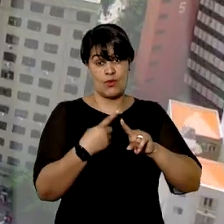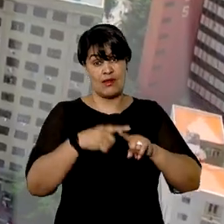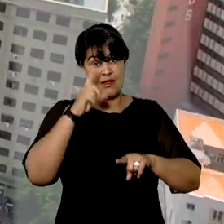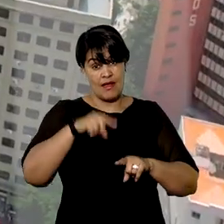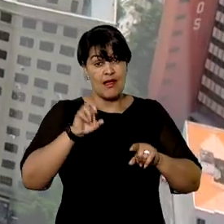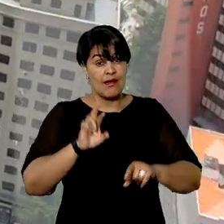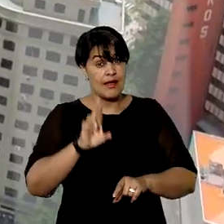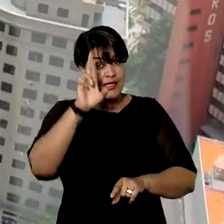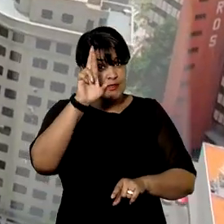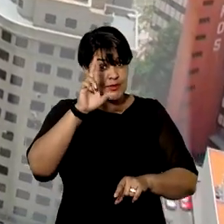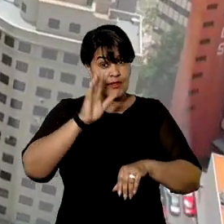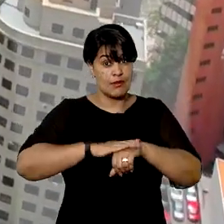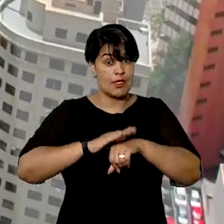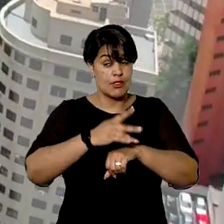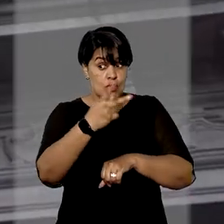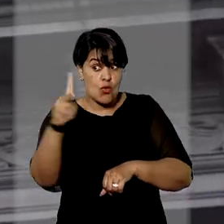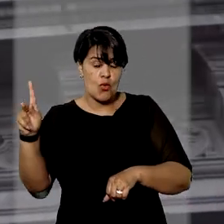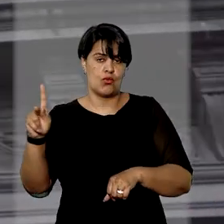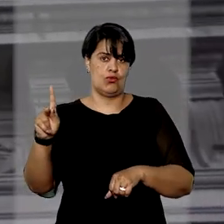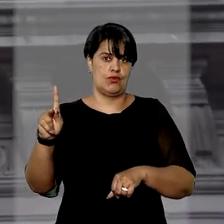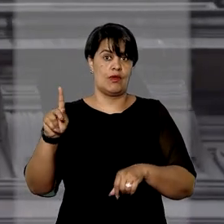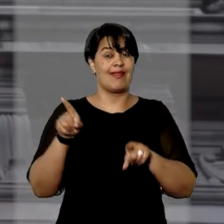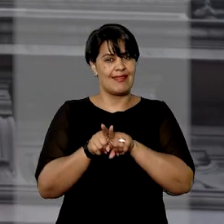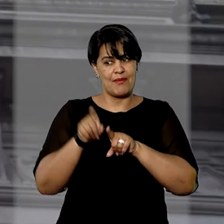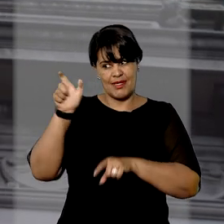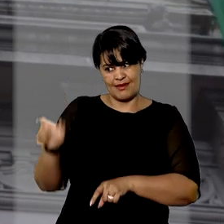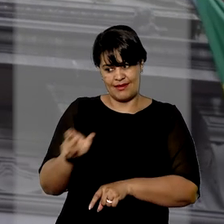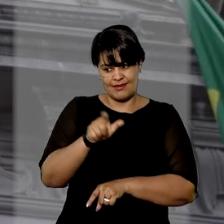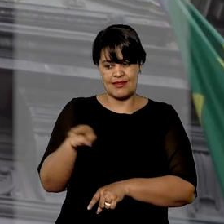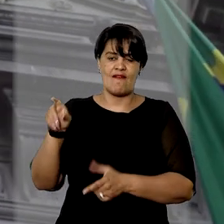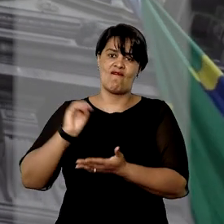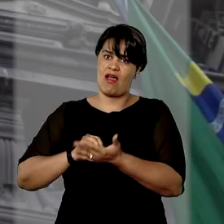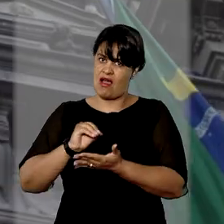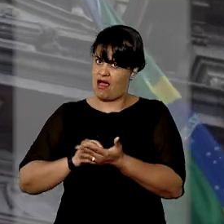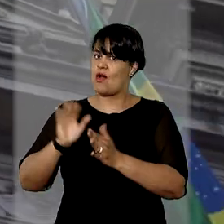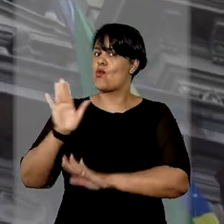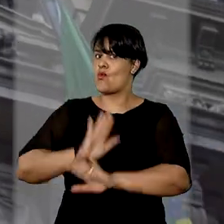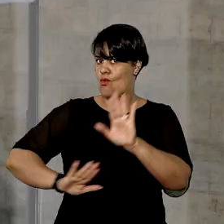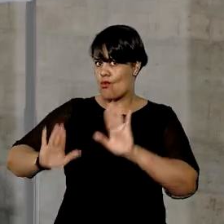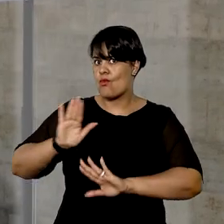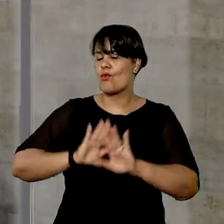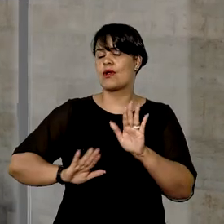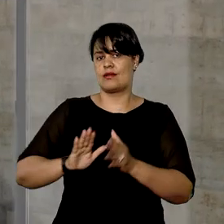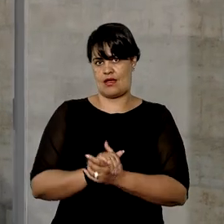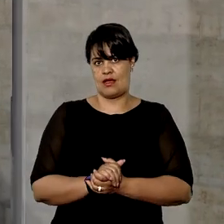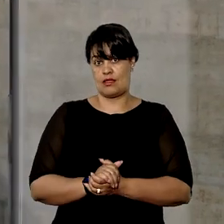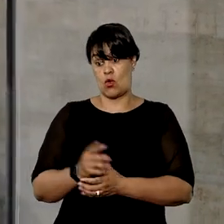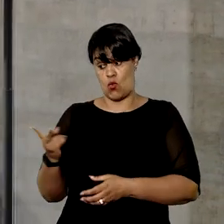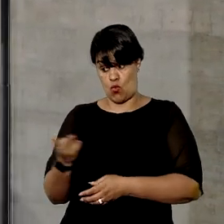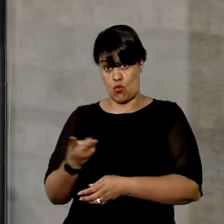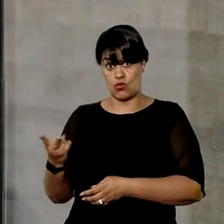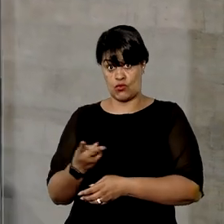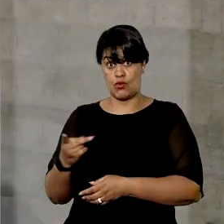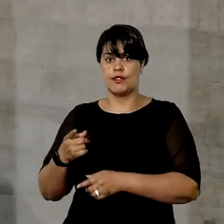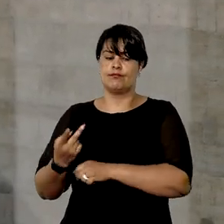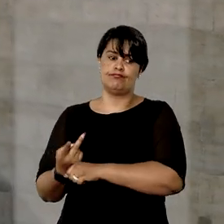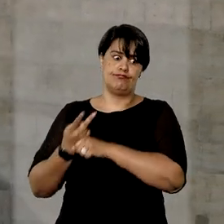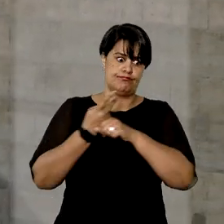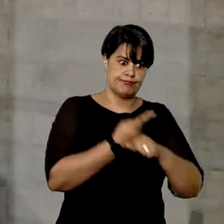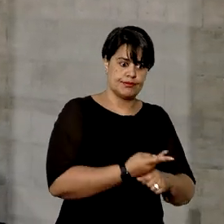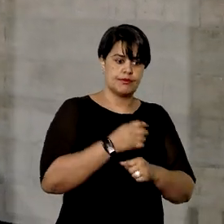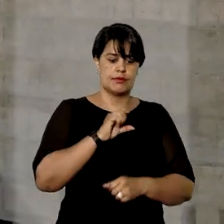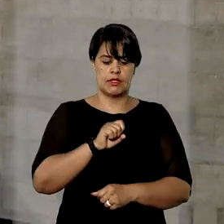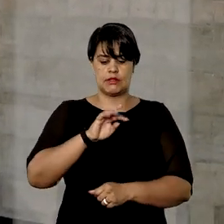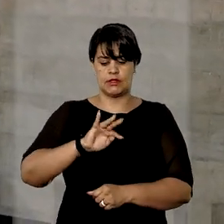ocasionada exclusivamente por terceiros e pela falta de cuidado dos autores. Os consumidores recorreram, então,